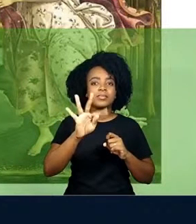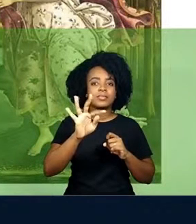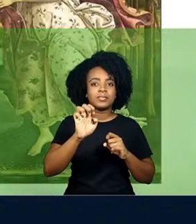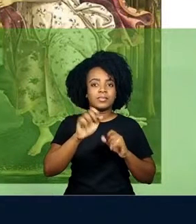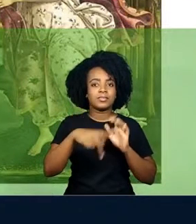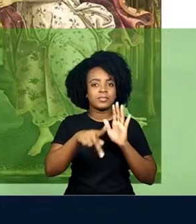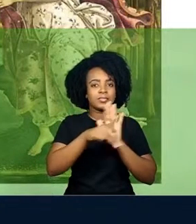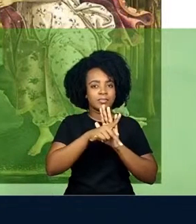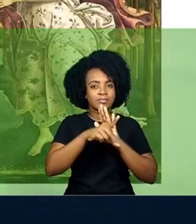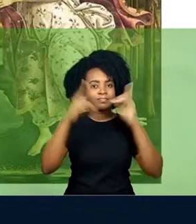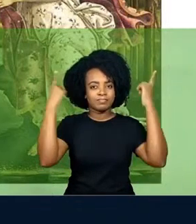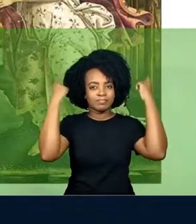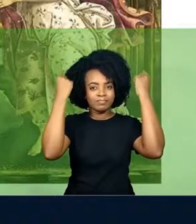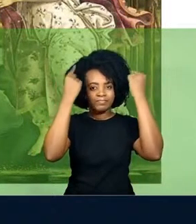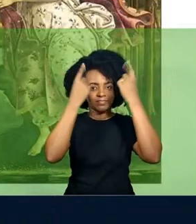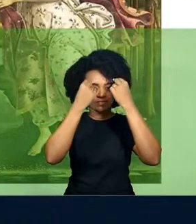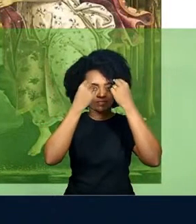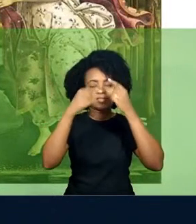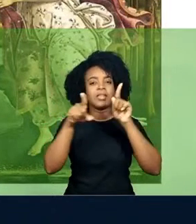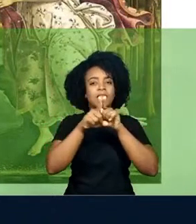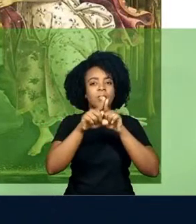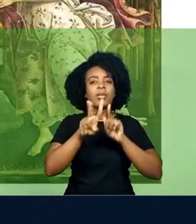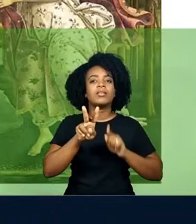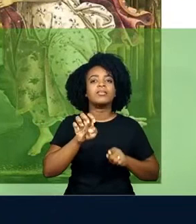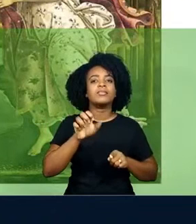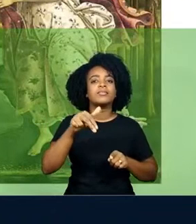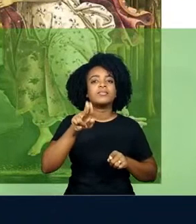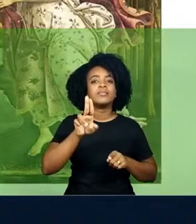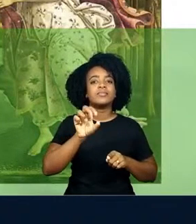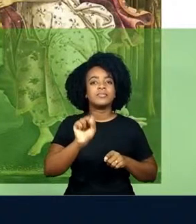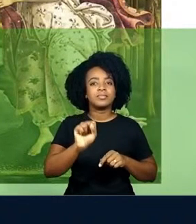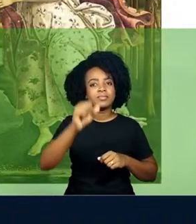mito grego, Vênus para os romanos.